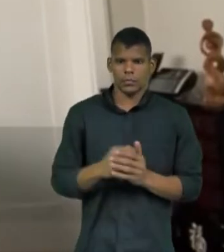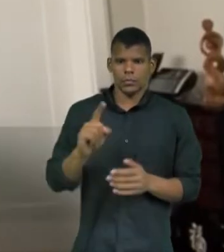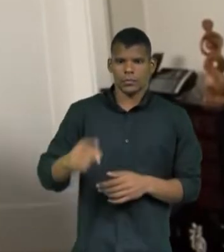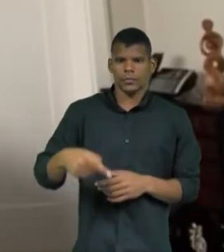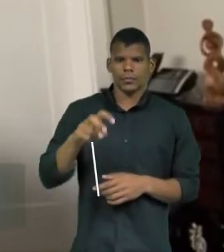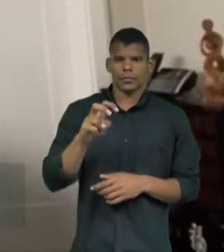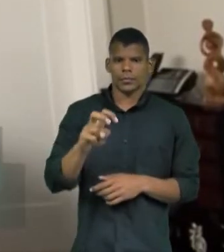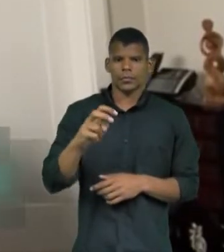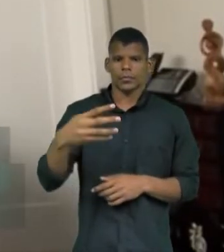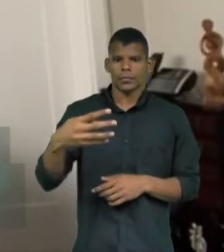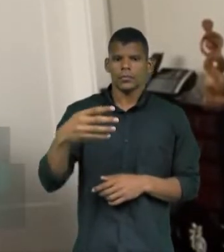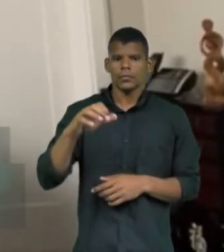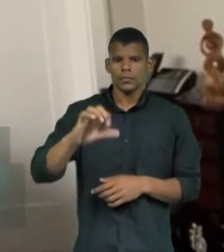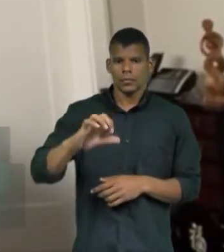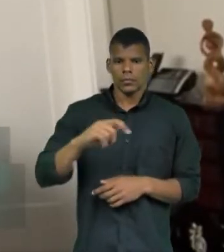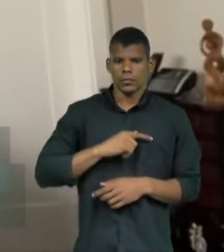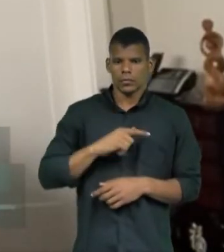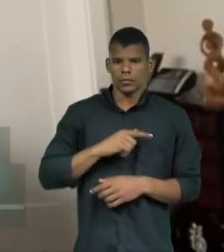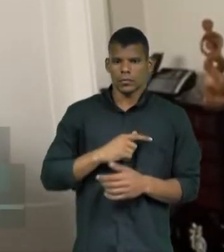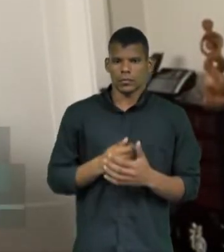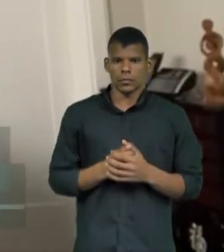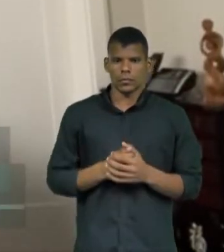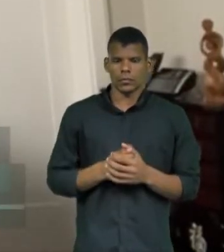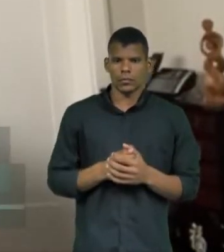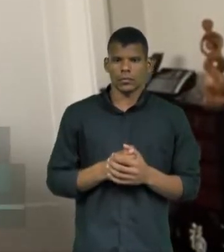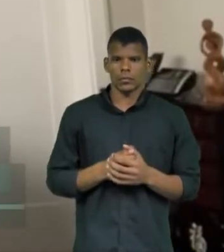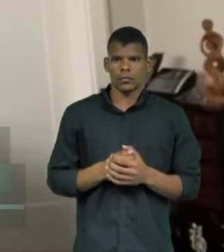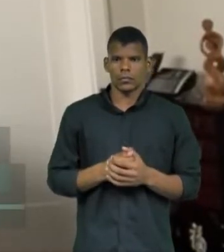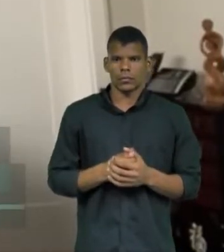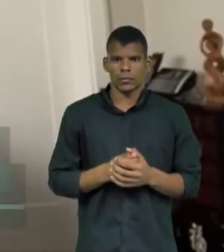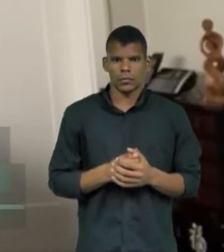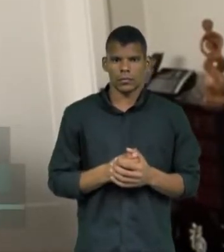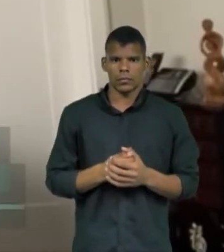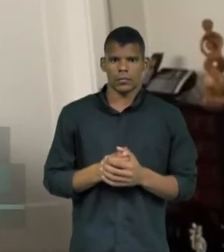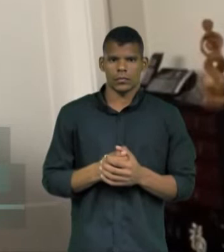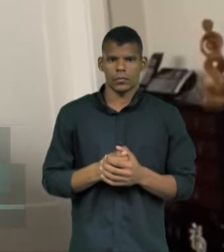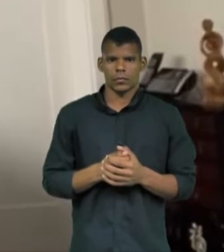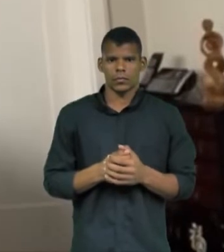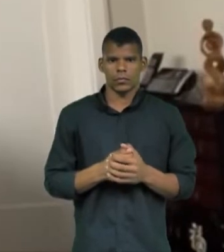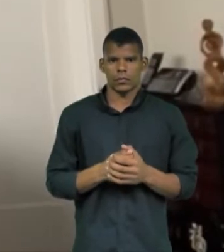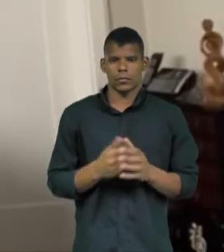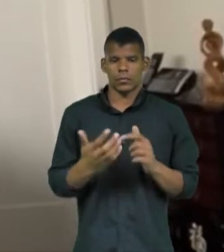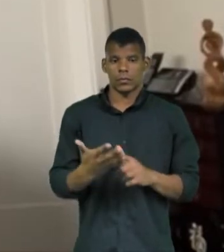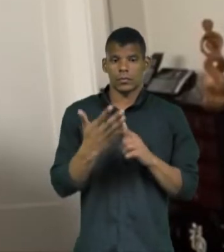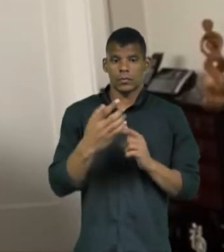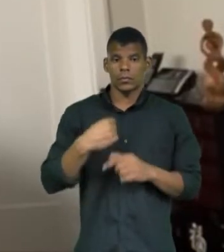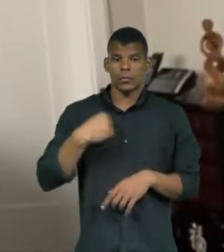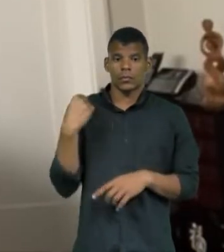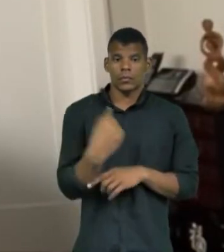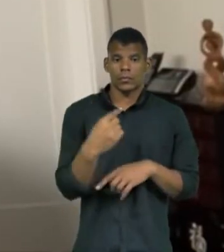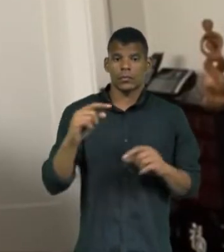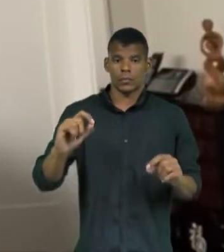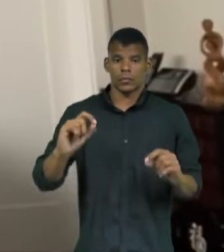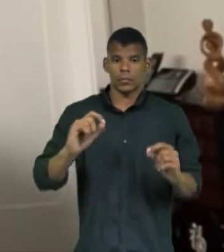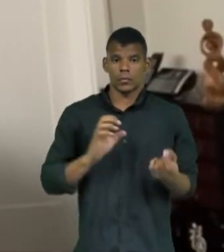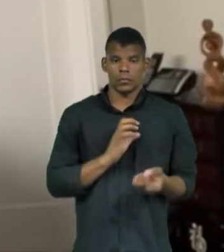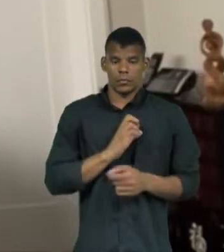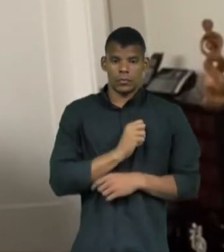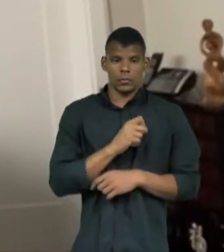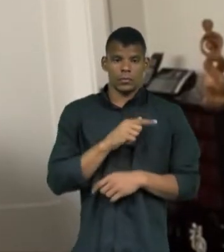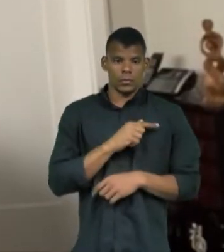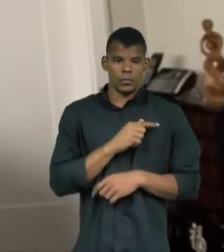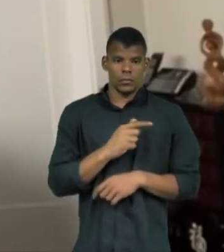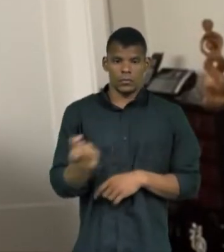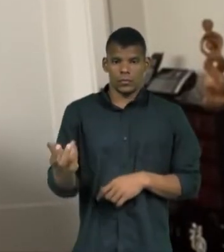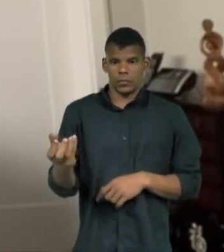cervejarias cadastradas no Ministério nos trazem a retomada da paixão pela cerveja.